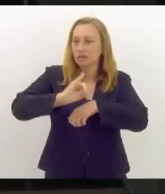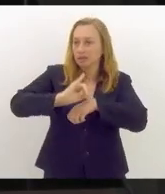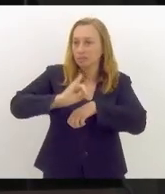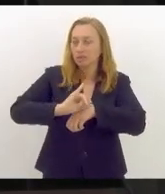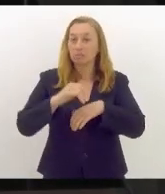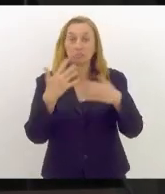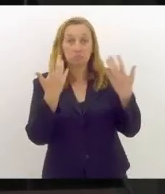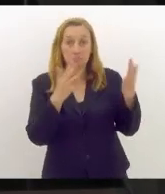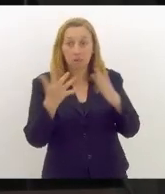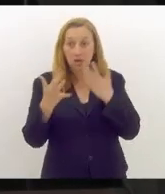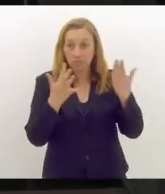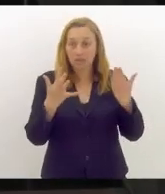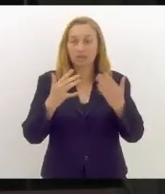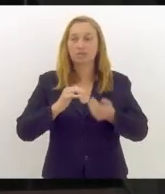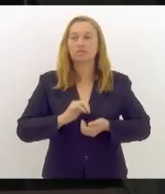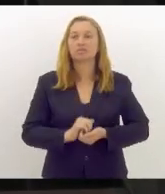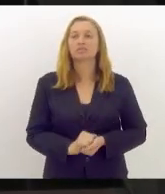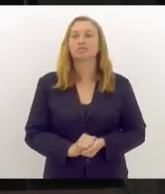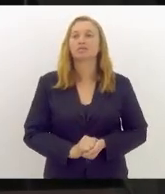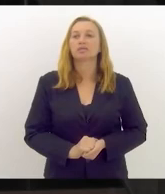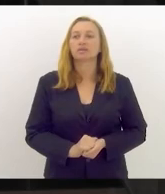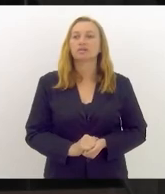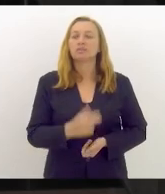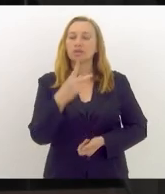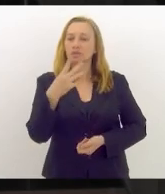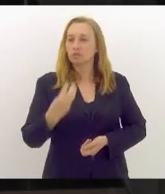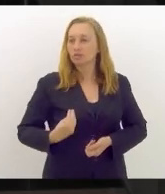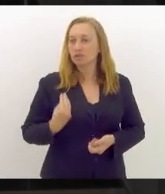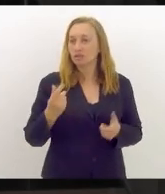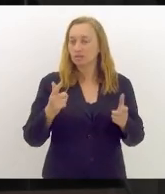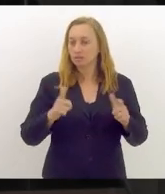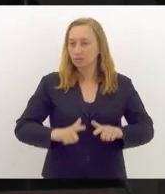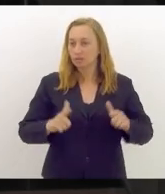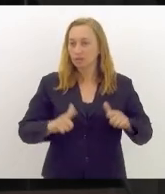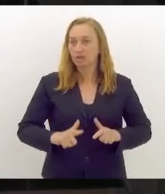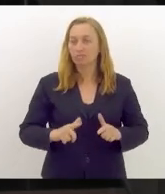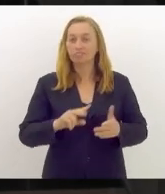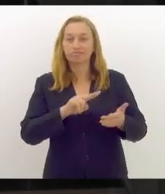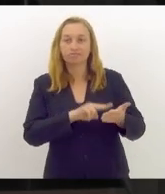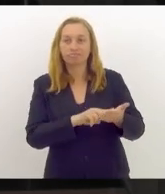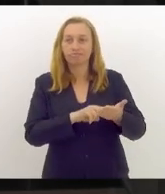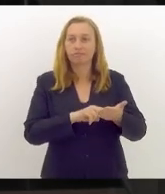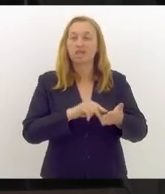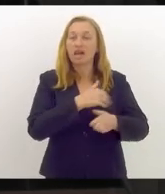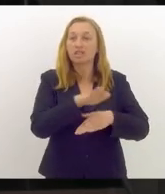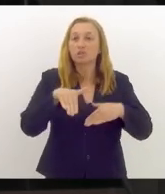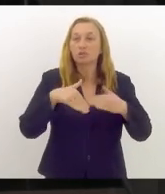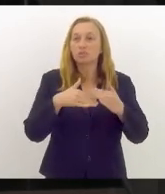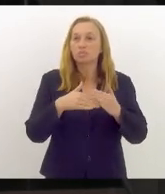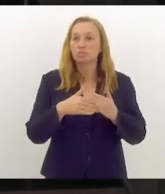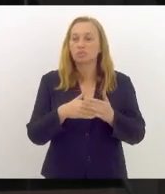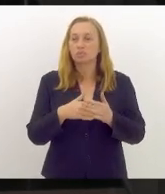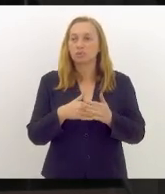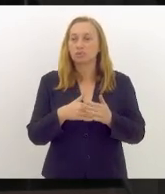cumprimento pela sua presença, senhora e senhores